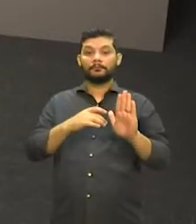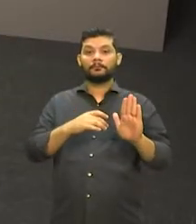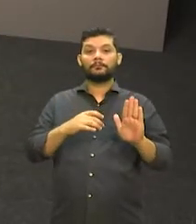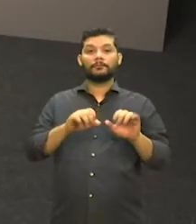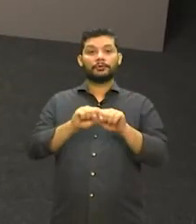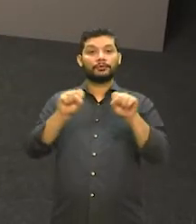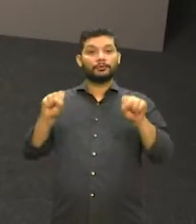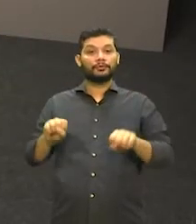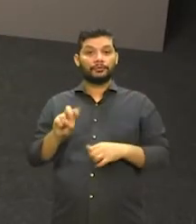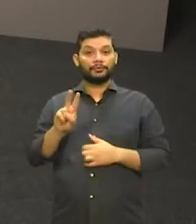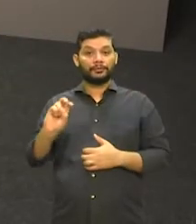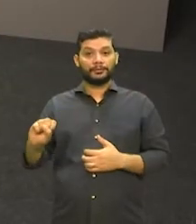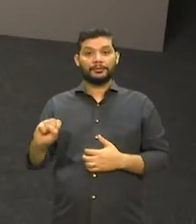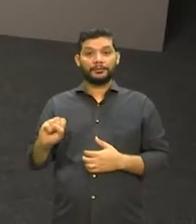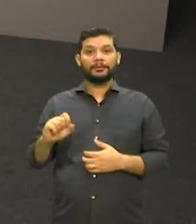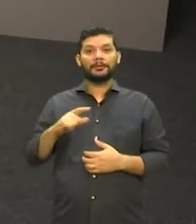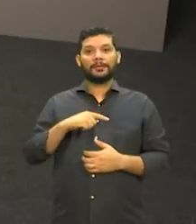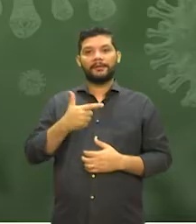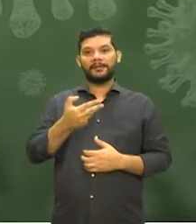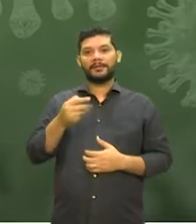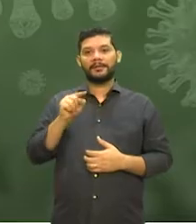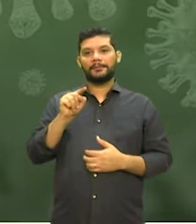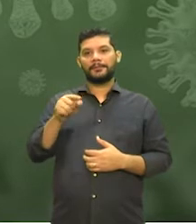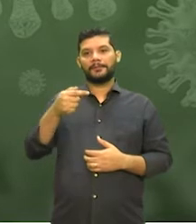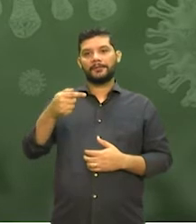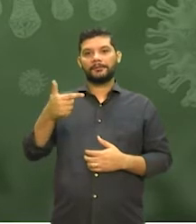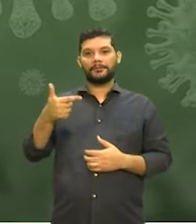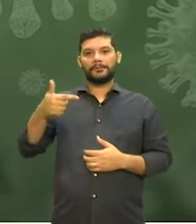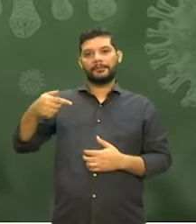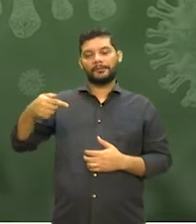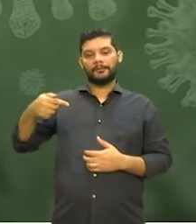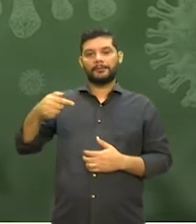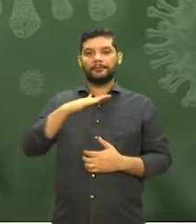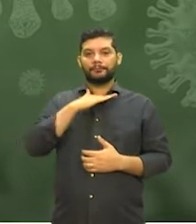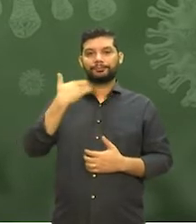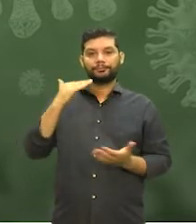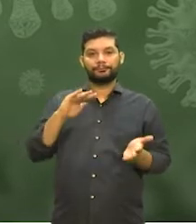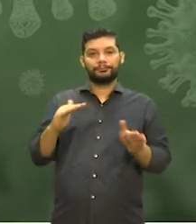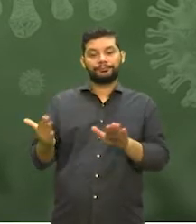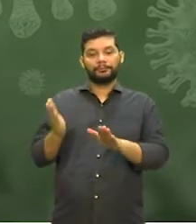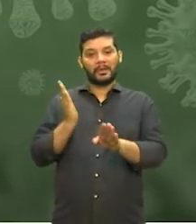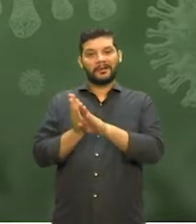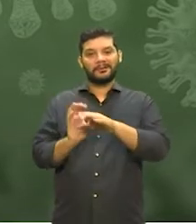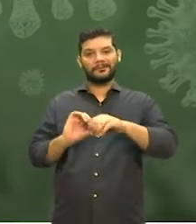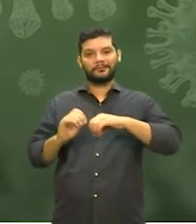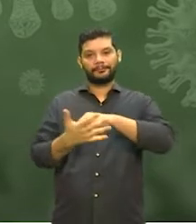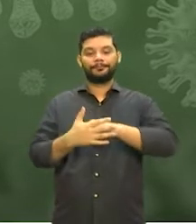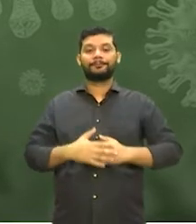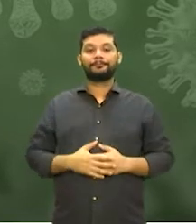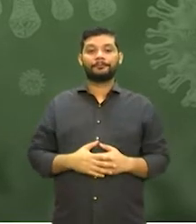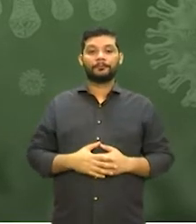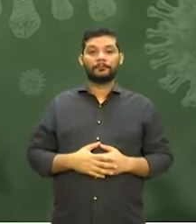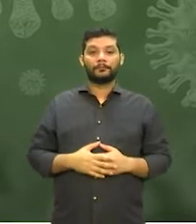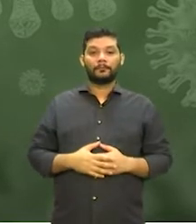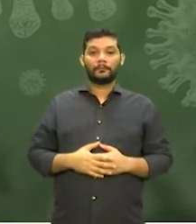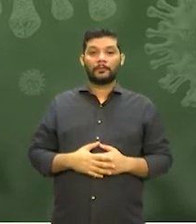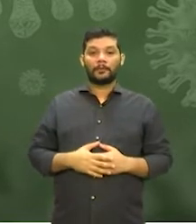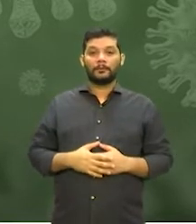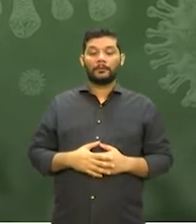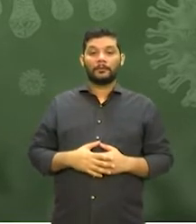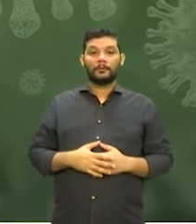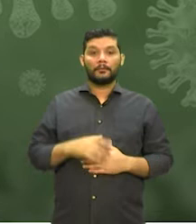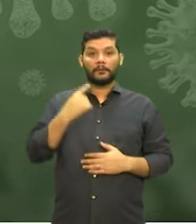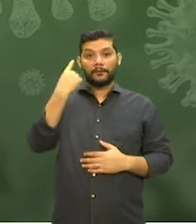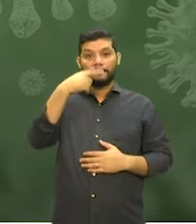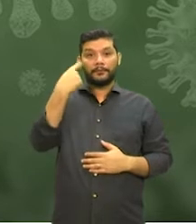registrados até agora 23.727 óbitos por causa da doença. Quatro pessoas morreram